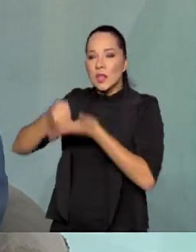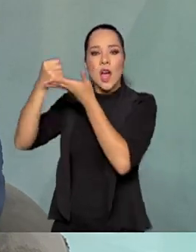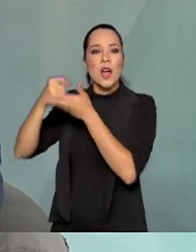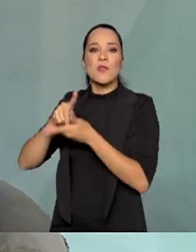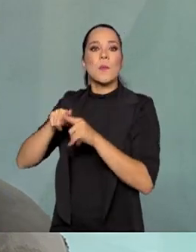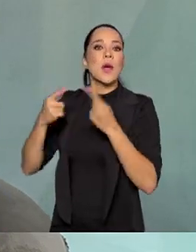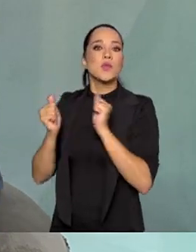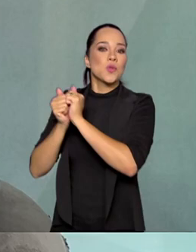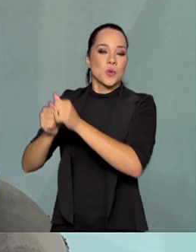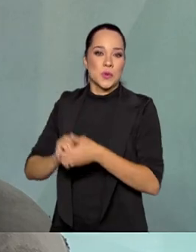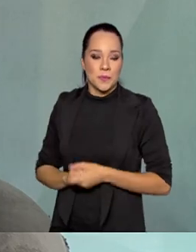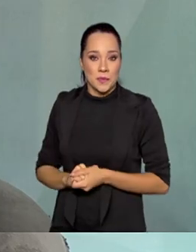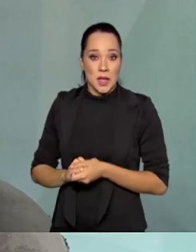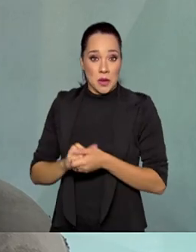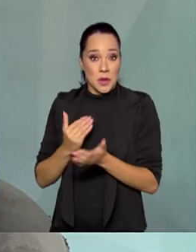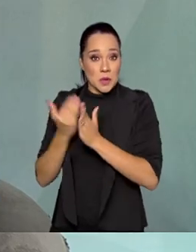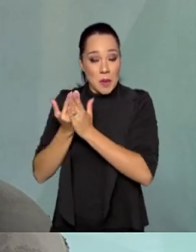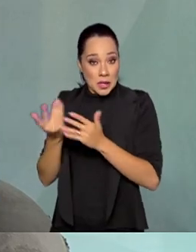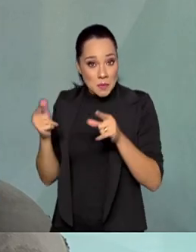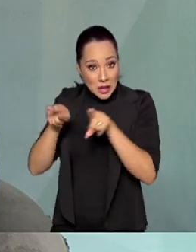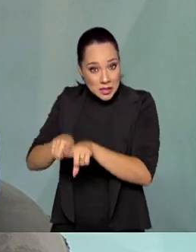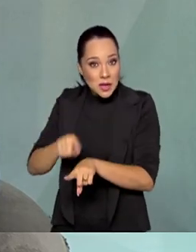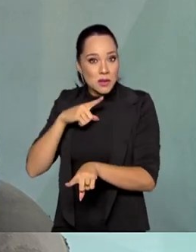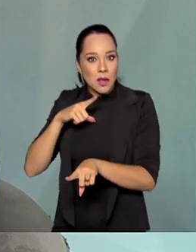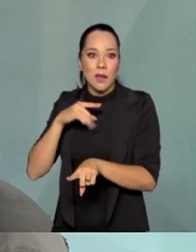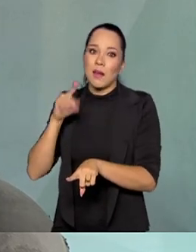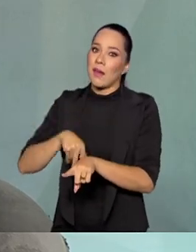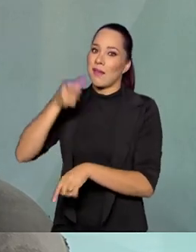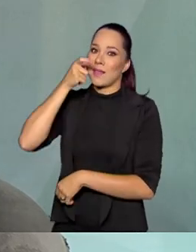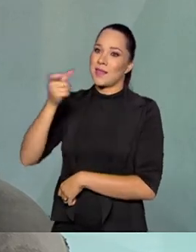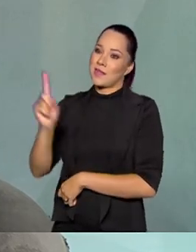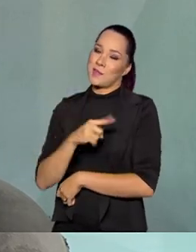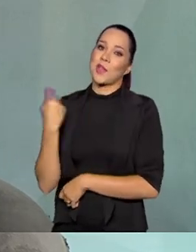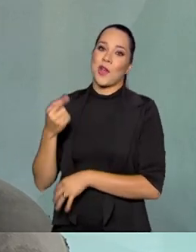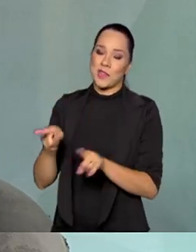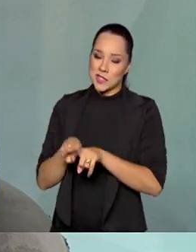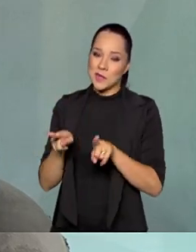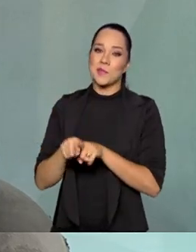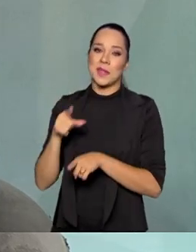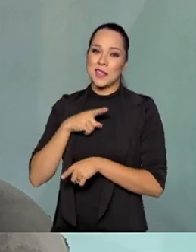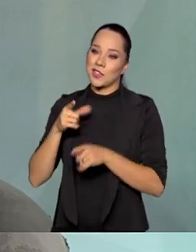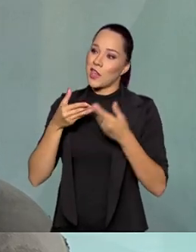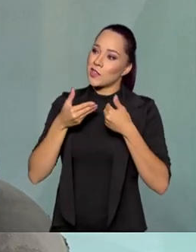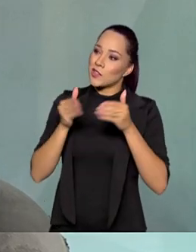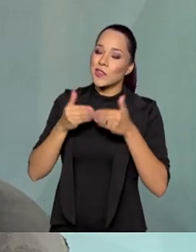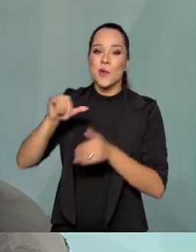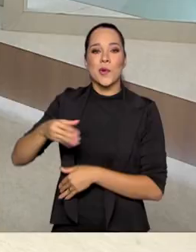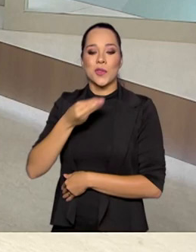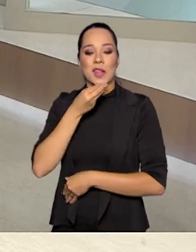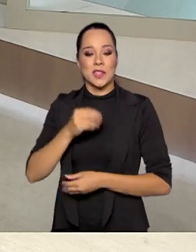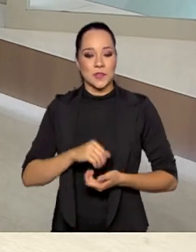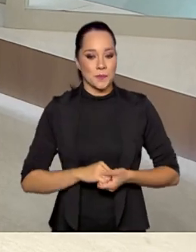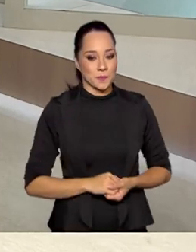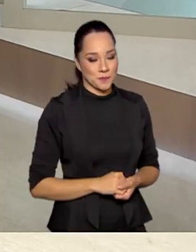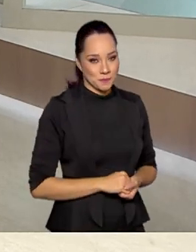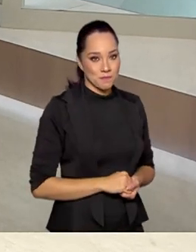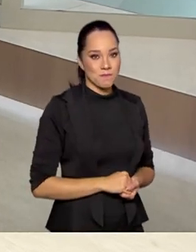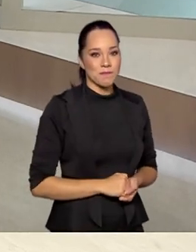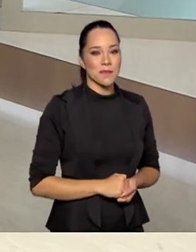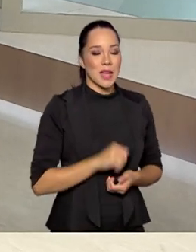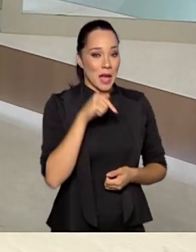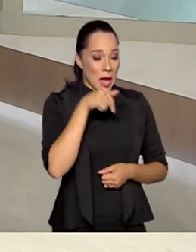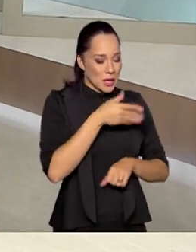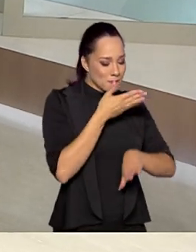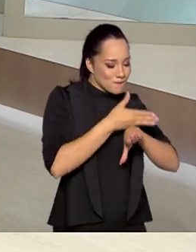mais parceiros eles tiverem, para eles é interessante, para nós também abre-se janelas de oportunidade. Aqui, me